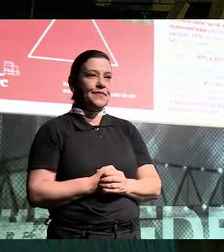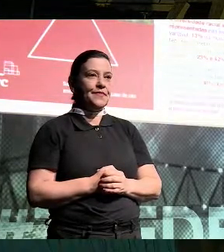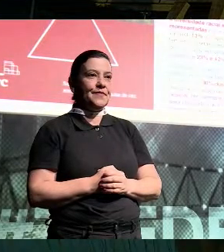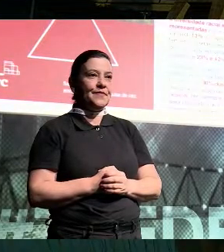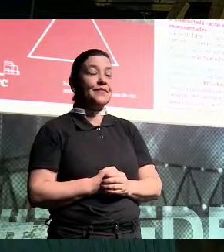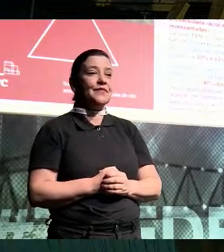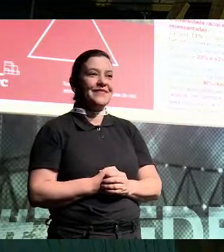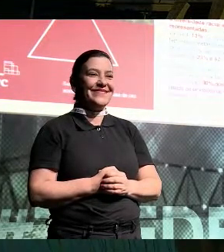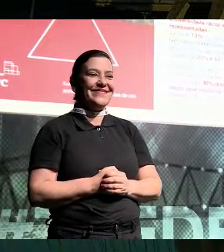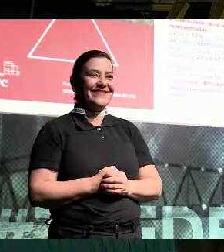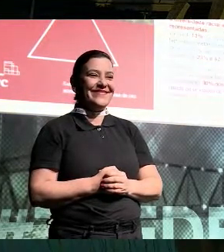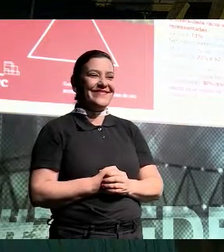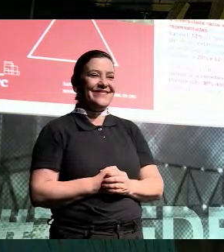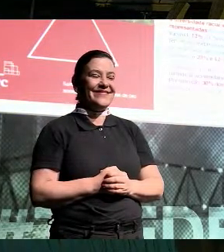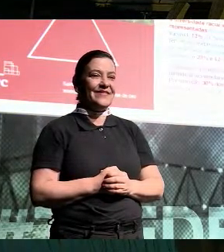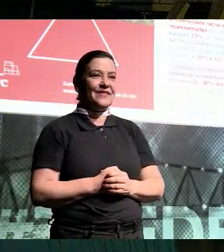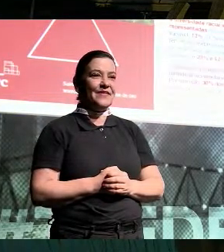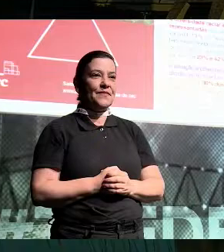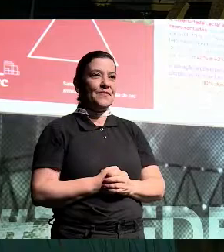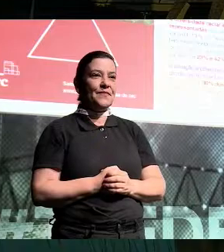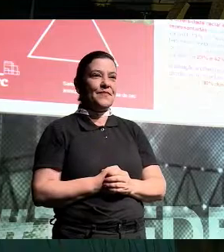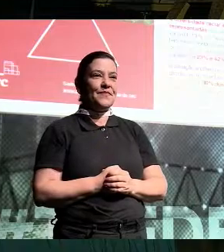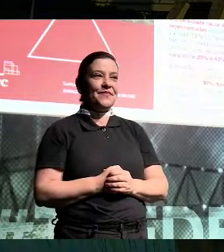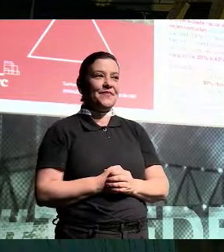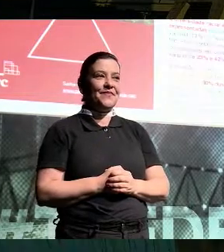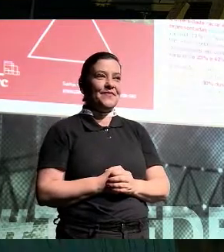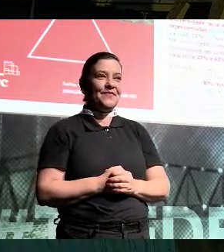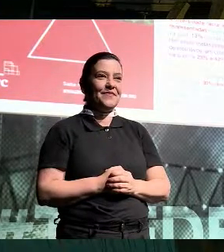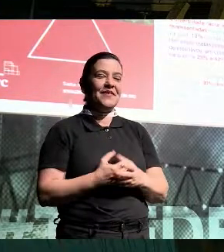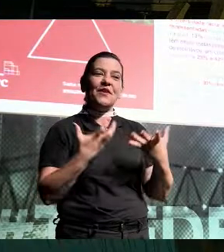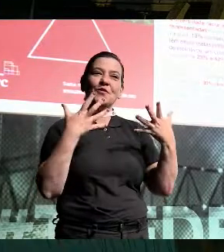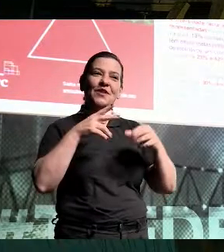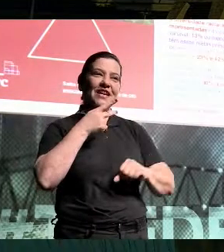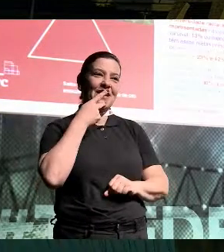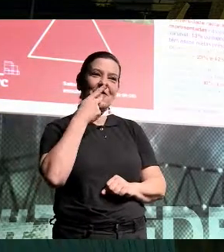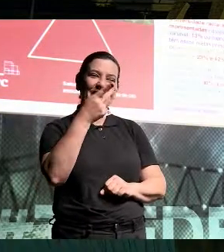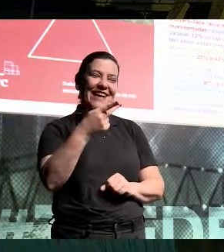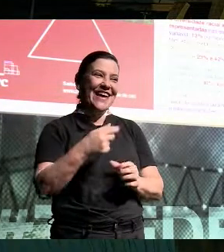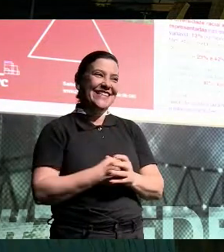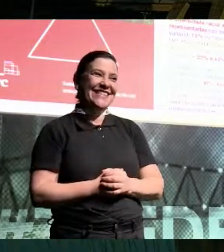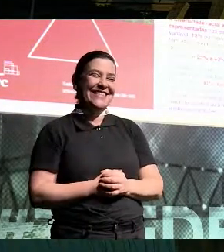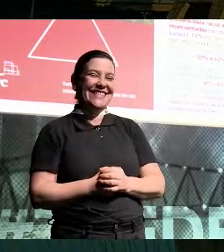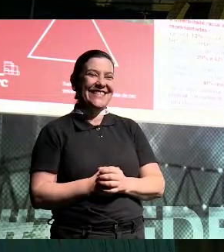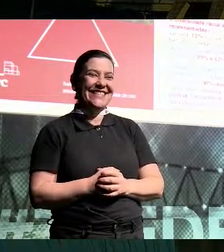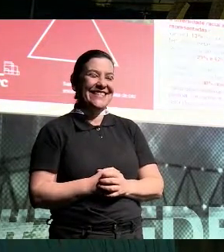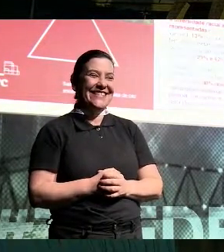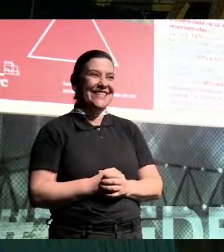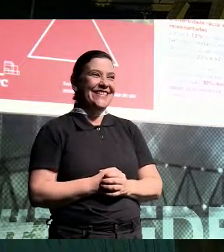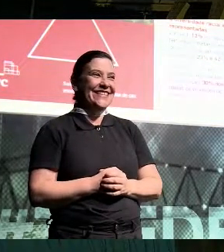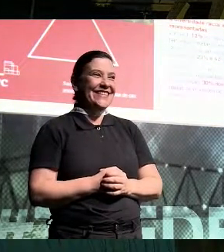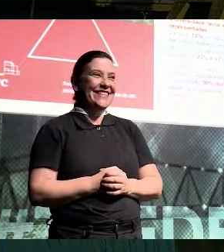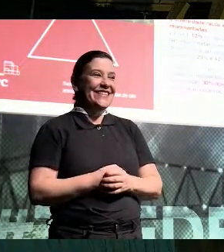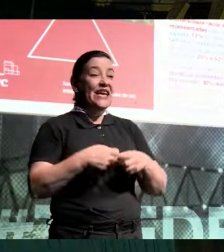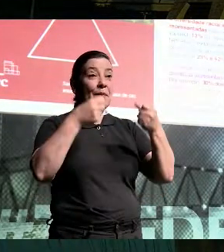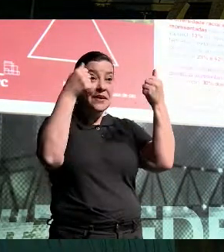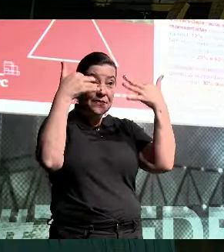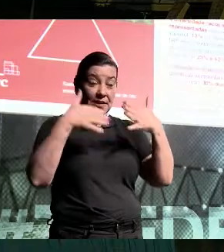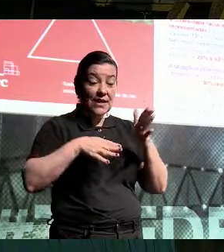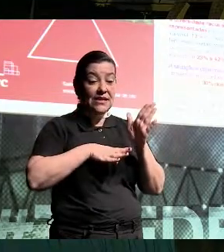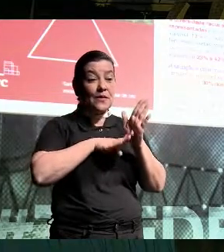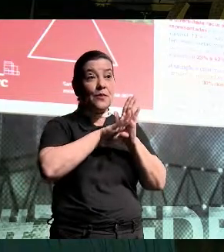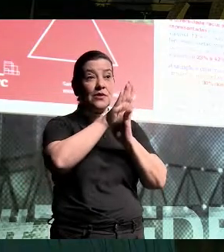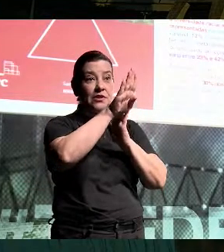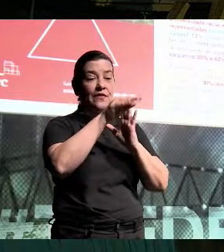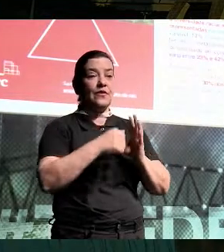Oi? Foi. Então, só porque não queriam que eu falasse do mercado de investimento. Bom, mas falando sobre a bolsa de